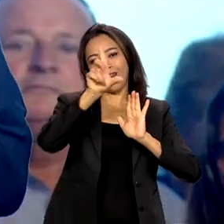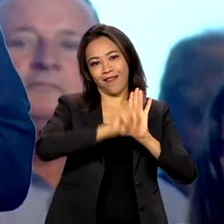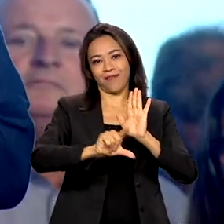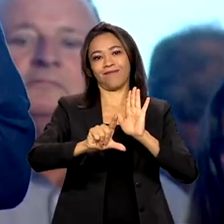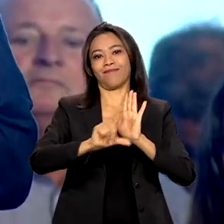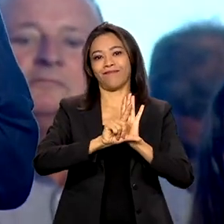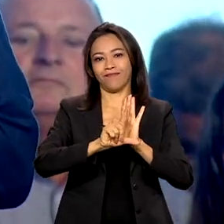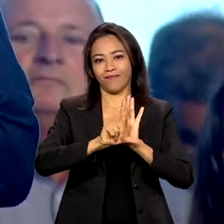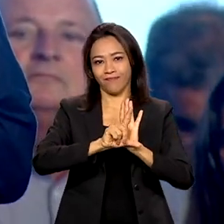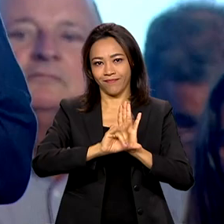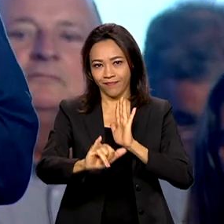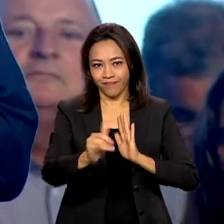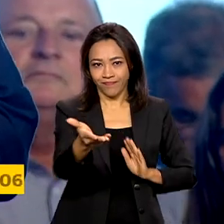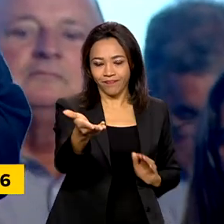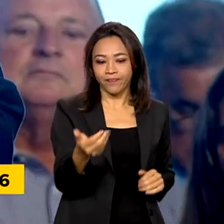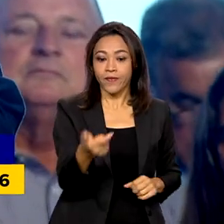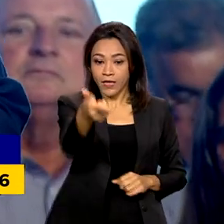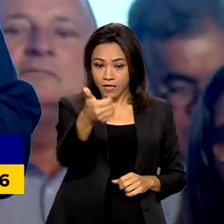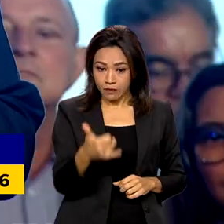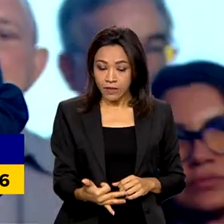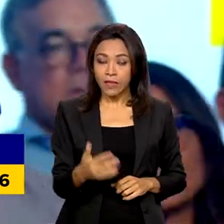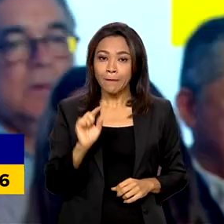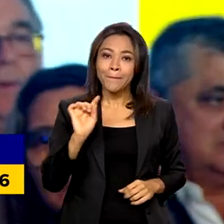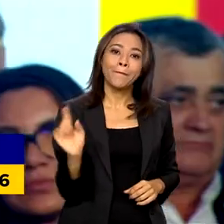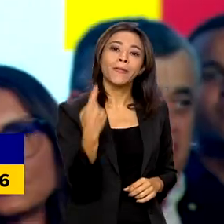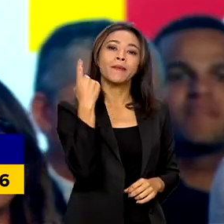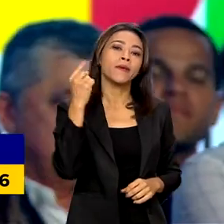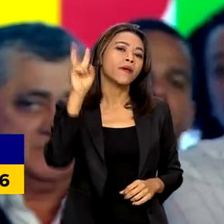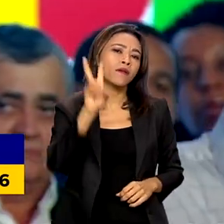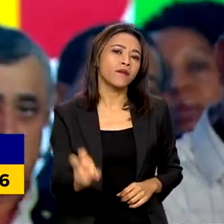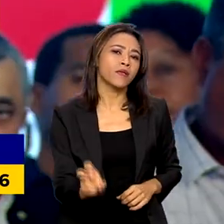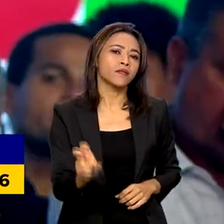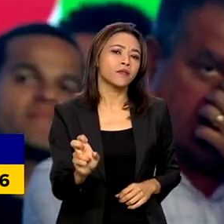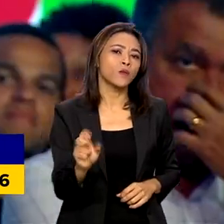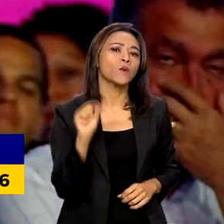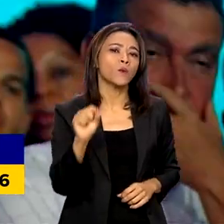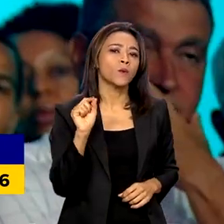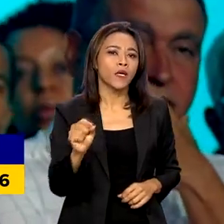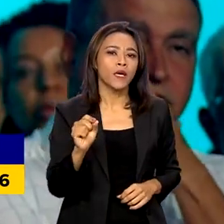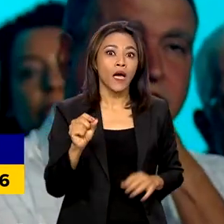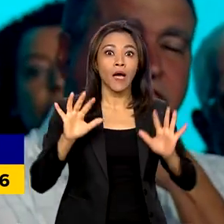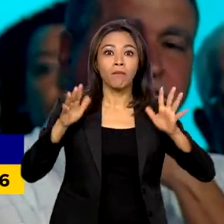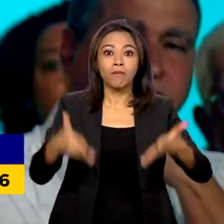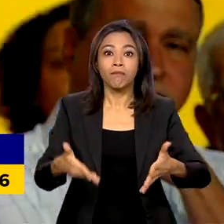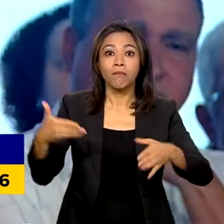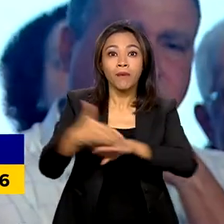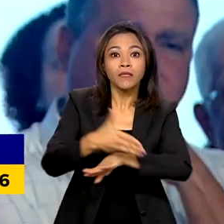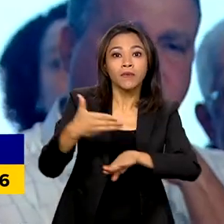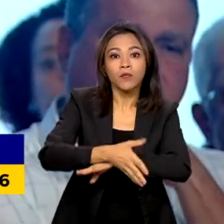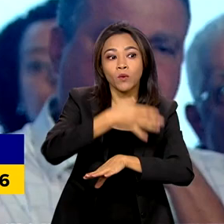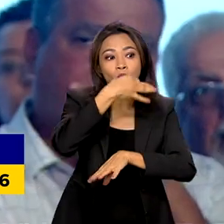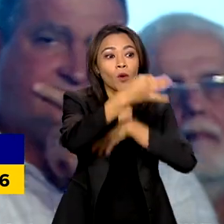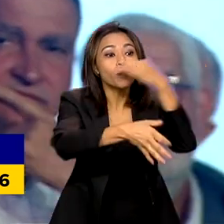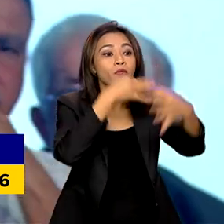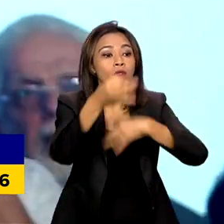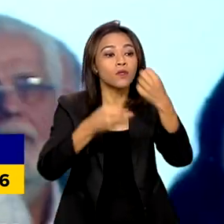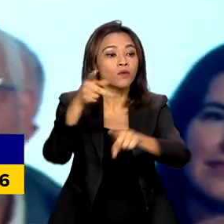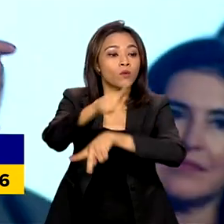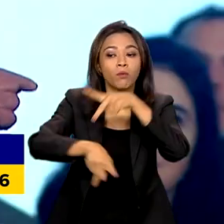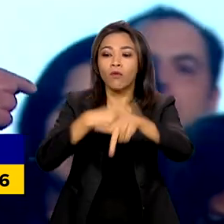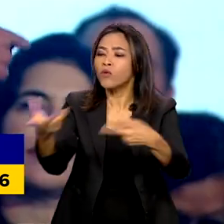vez, a gente está colocando o povo para dizer o que